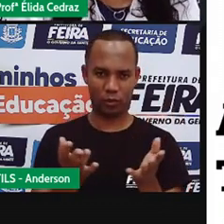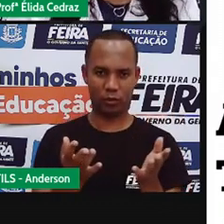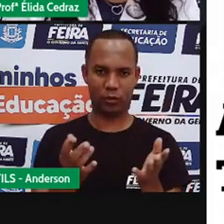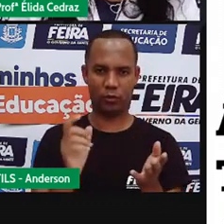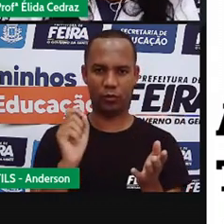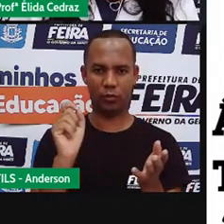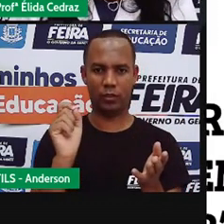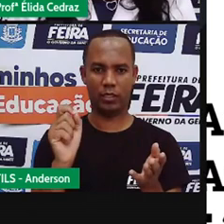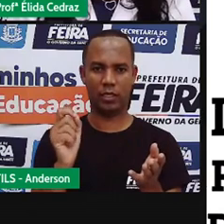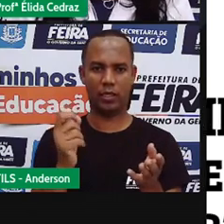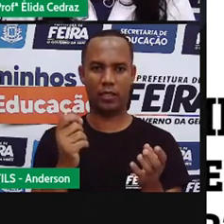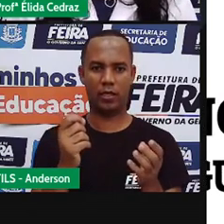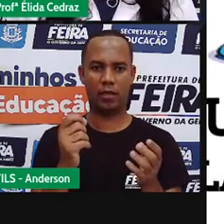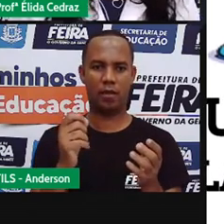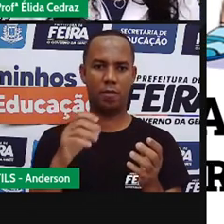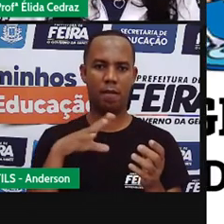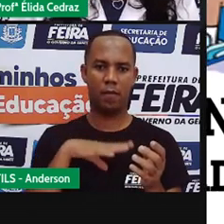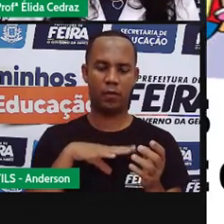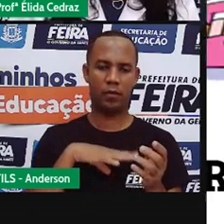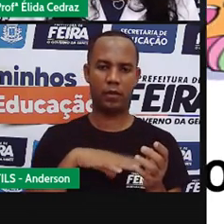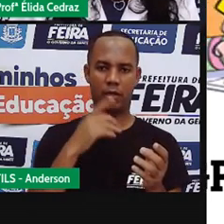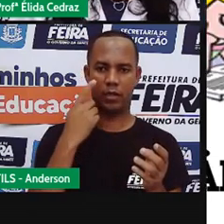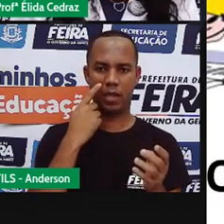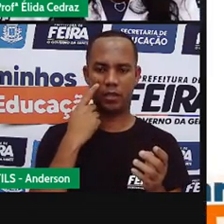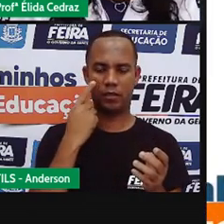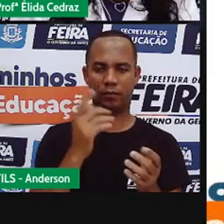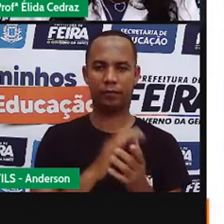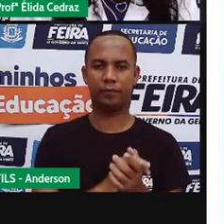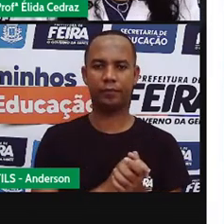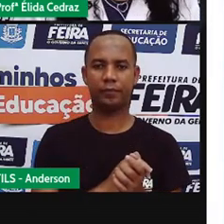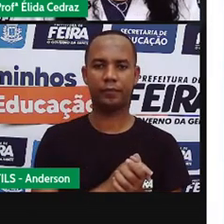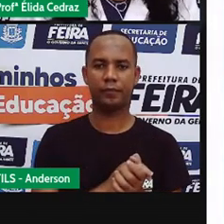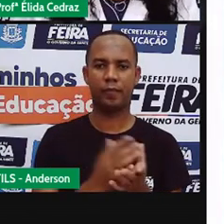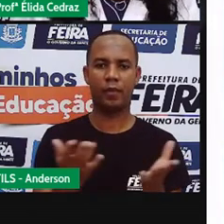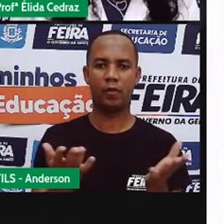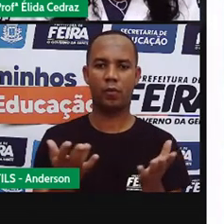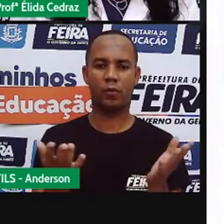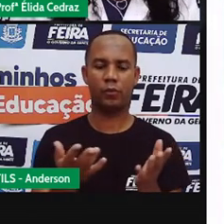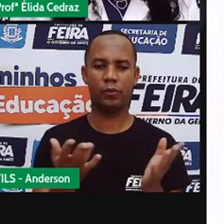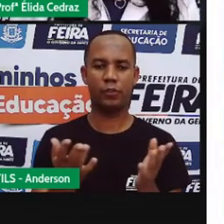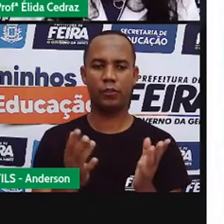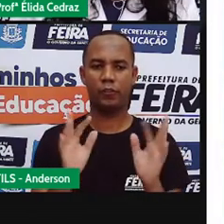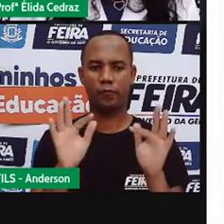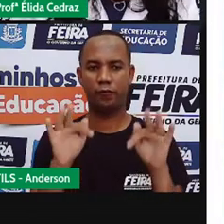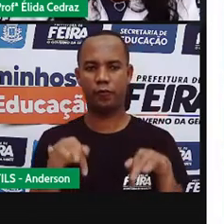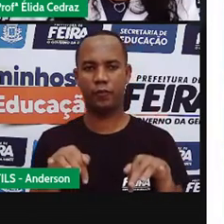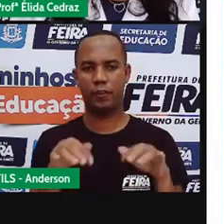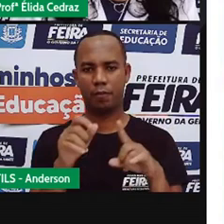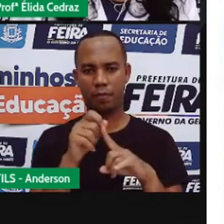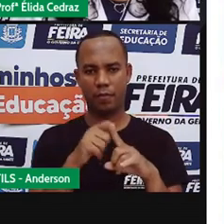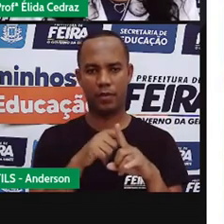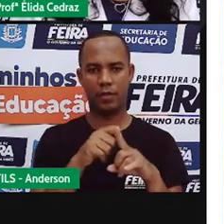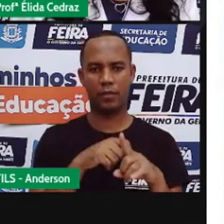e R. Vamos lá? Marca aí no seu calendário o último dia do mês de junho. Olha, gente!